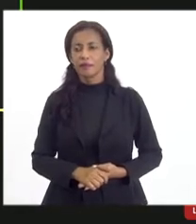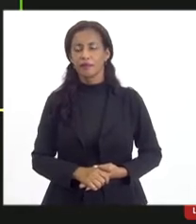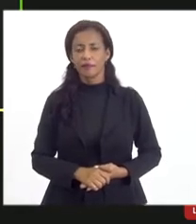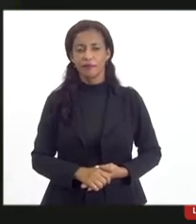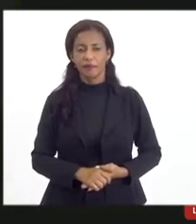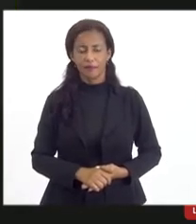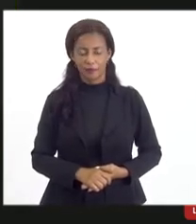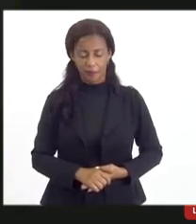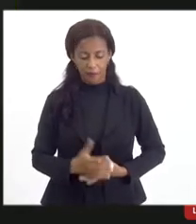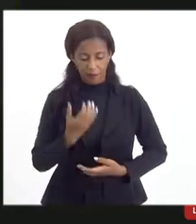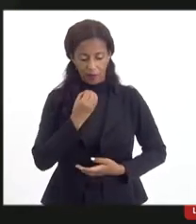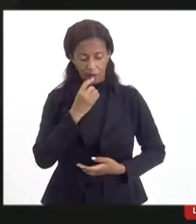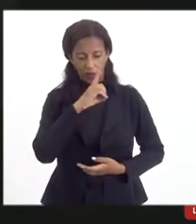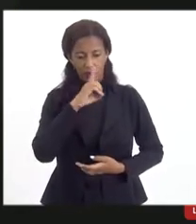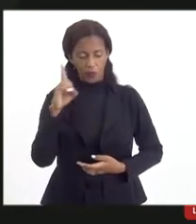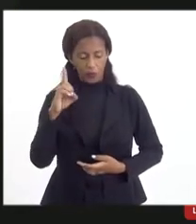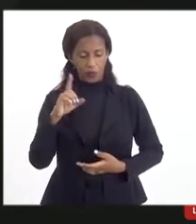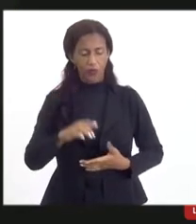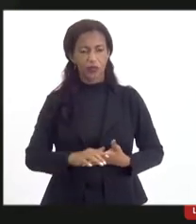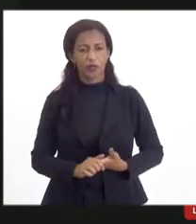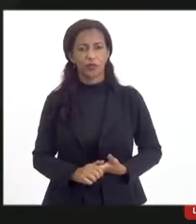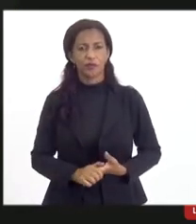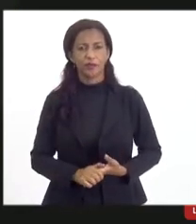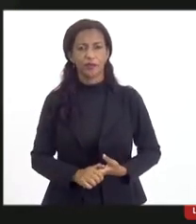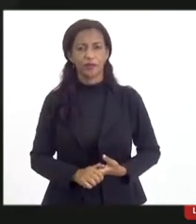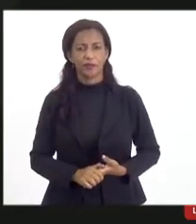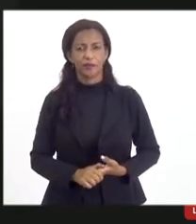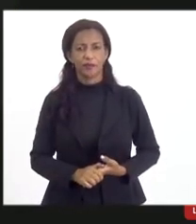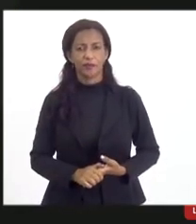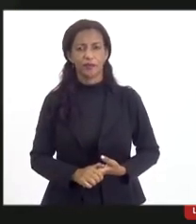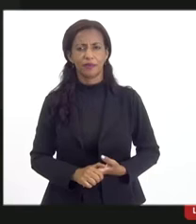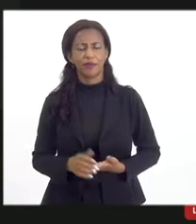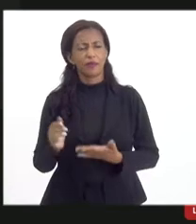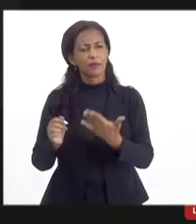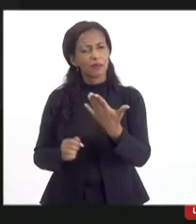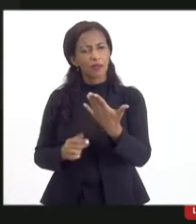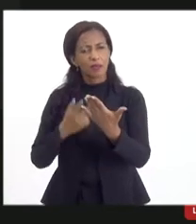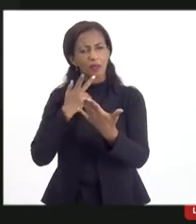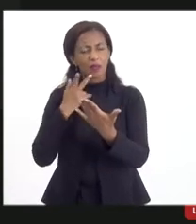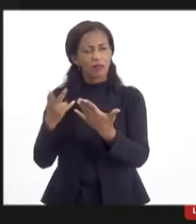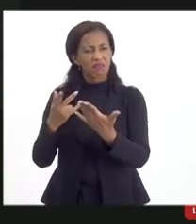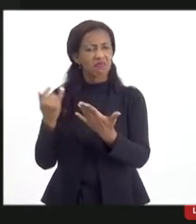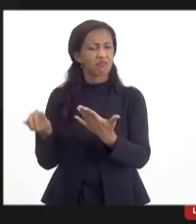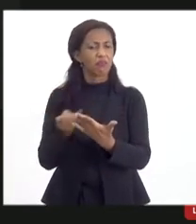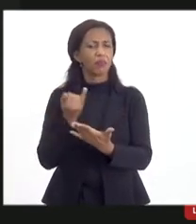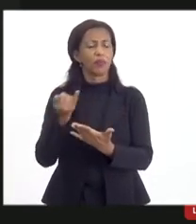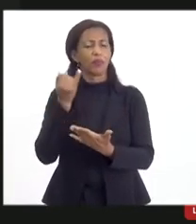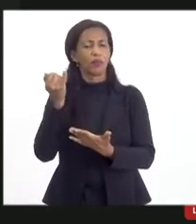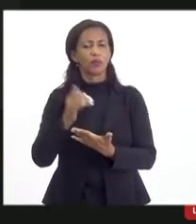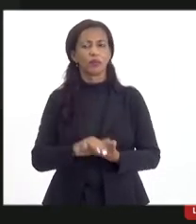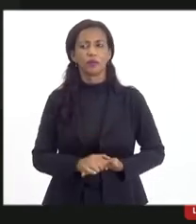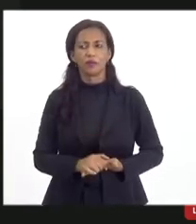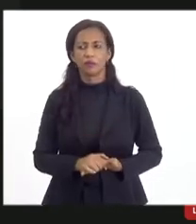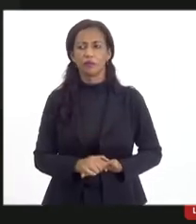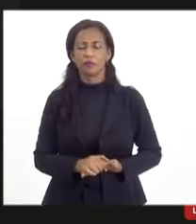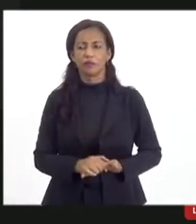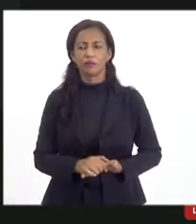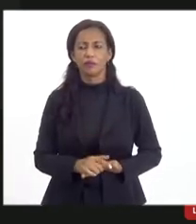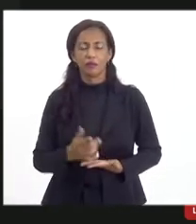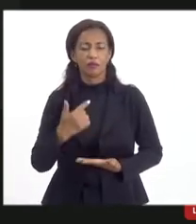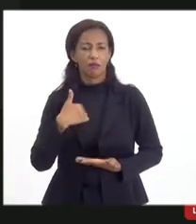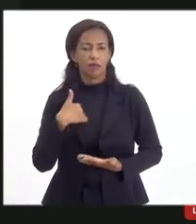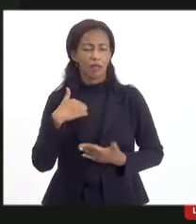Deputado, bom dia mais uma vez. É, isso que o Alberto colocou é extremamente importante e eu fico